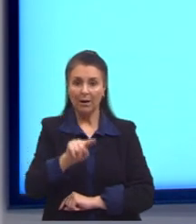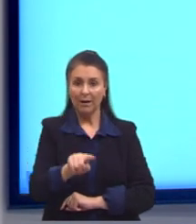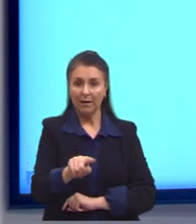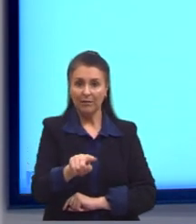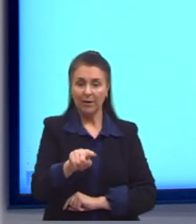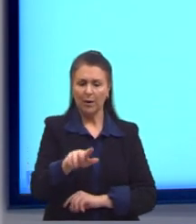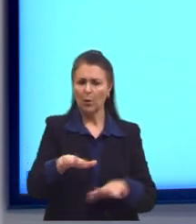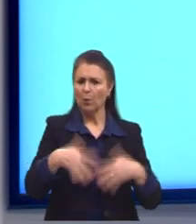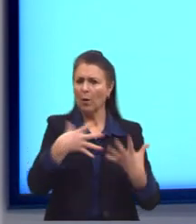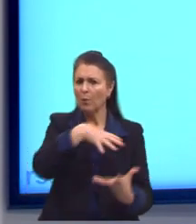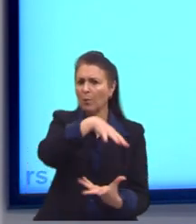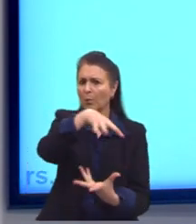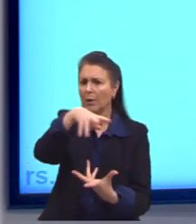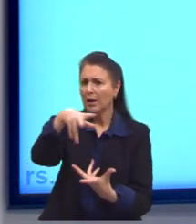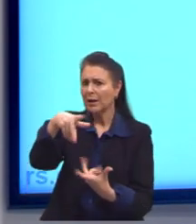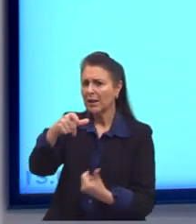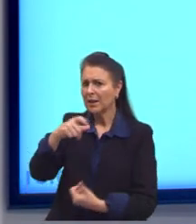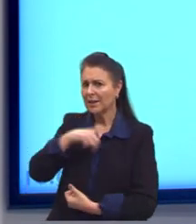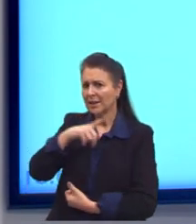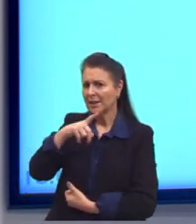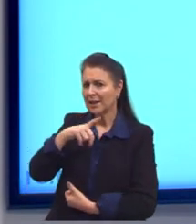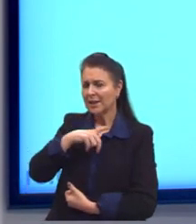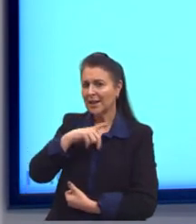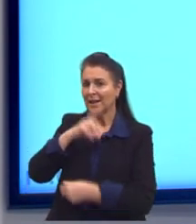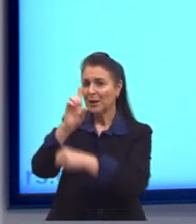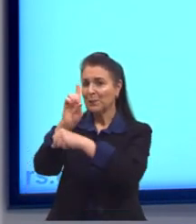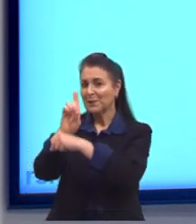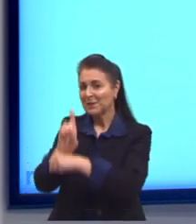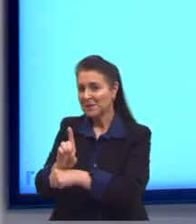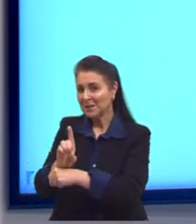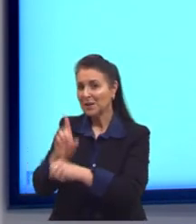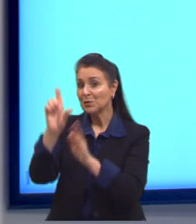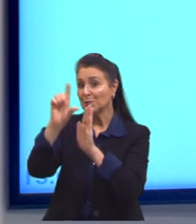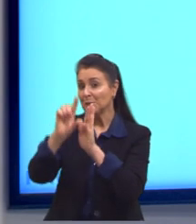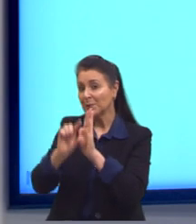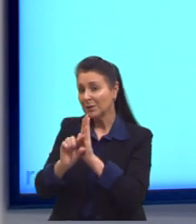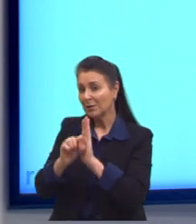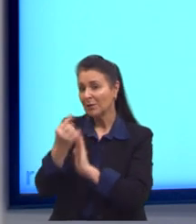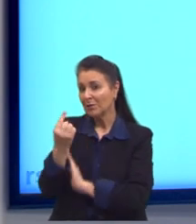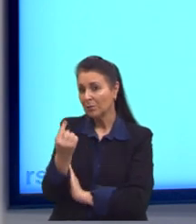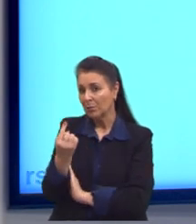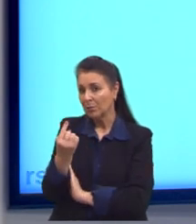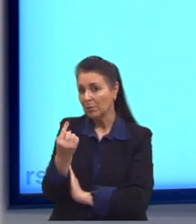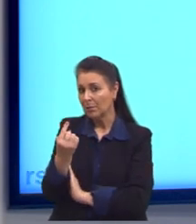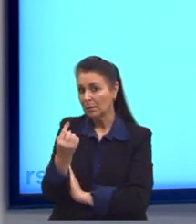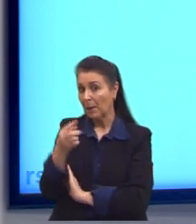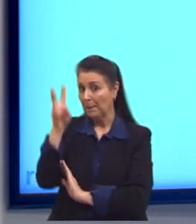planetas aqui a gente tem, então, uma densidade menor que um. Tem que ser menor.